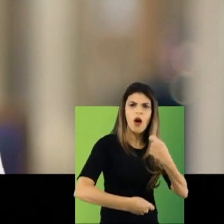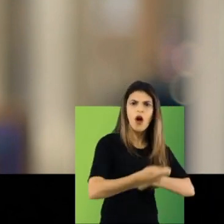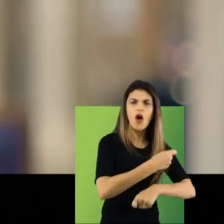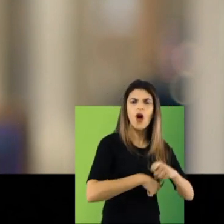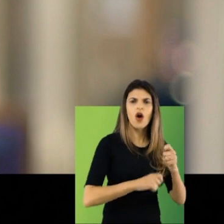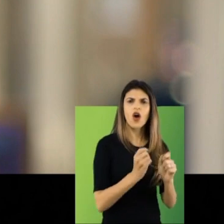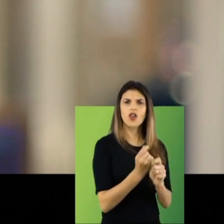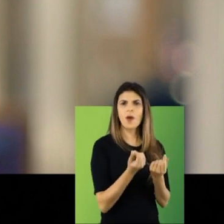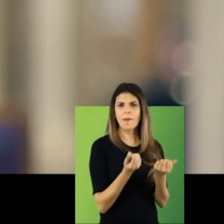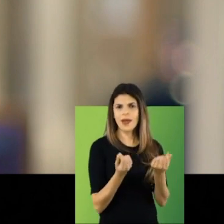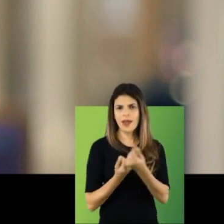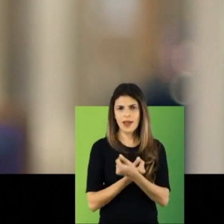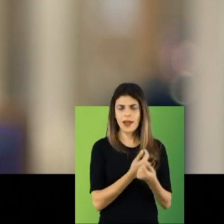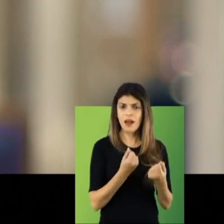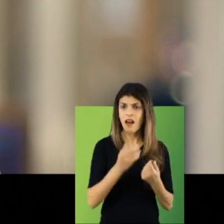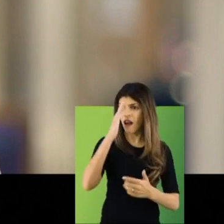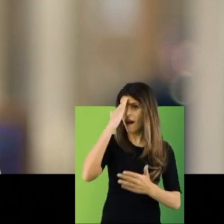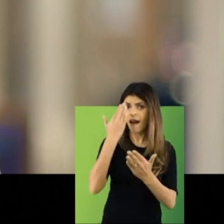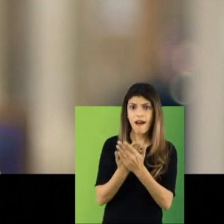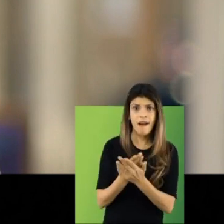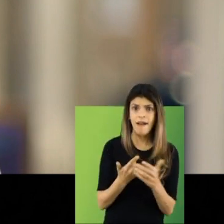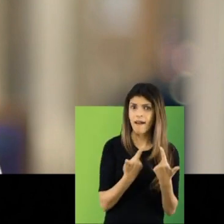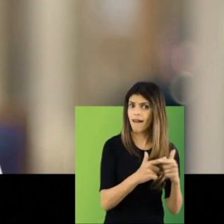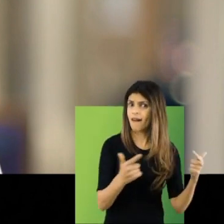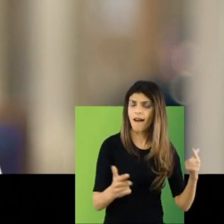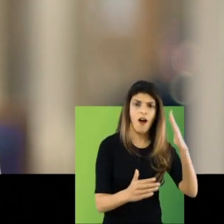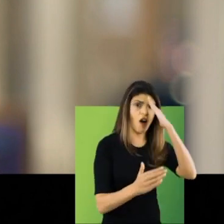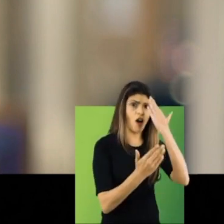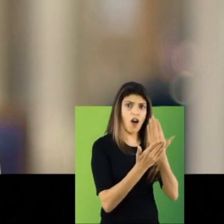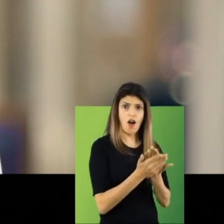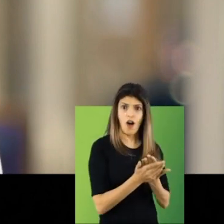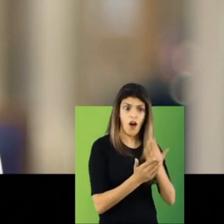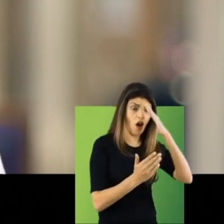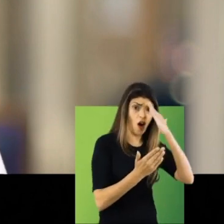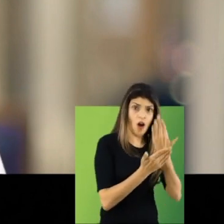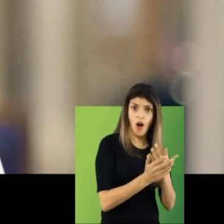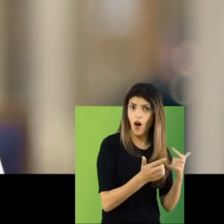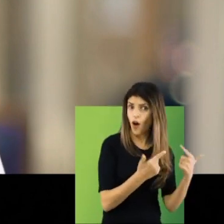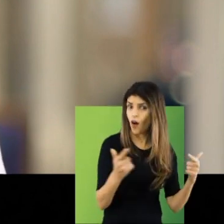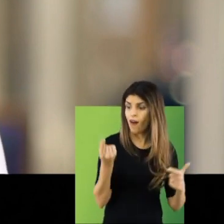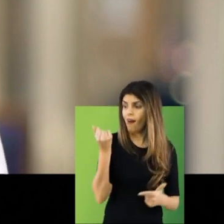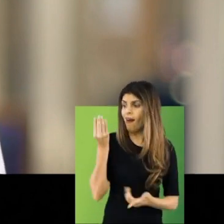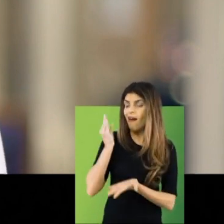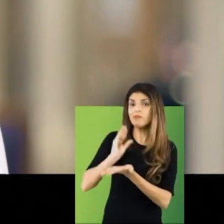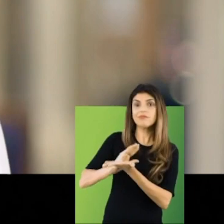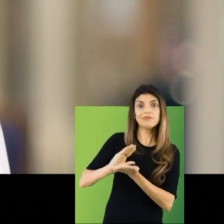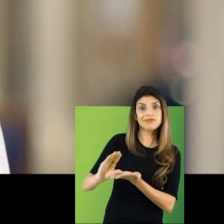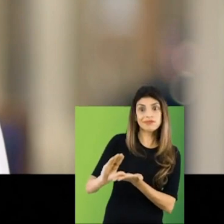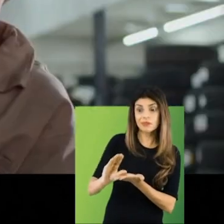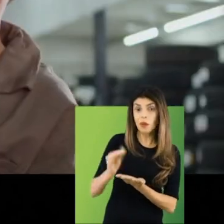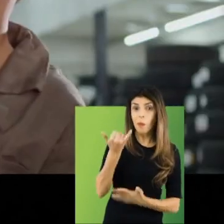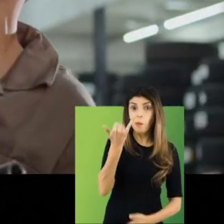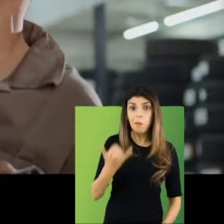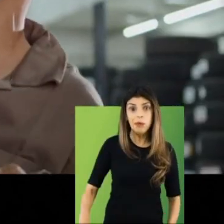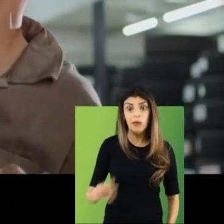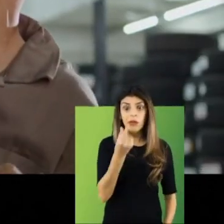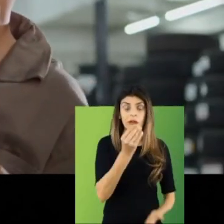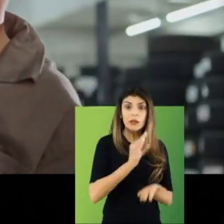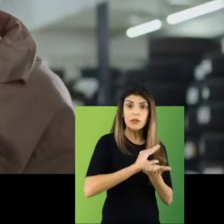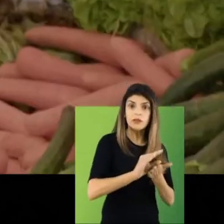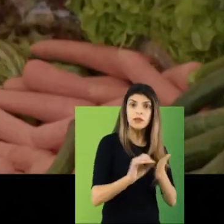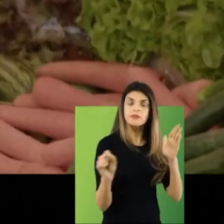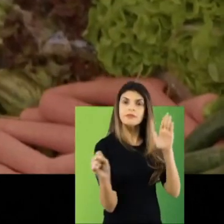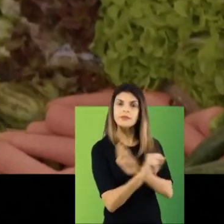uma coisa leva a outra. Sem credibilidade não tem confiança. Sem confiança, não tem investimento. E sem investimento, não tem